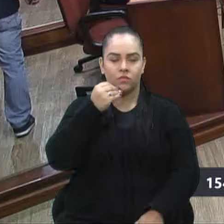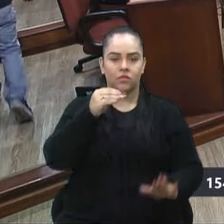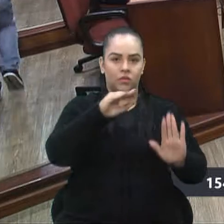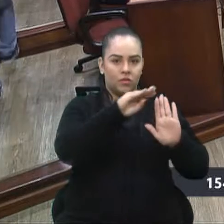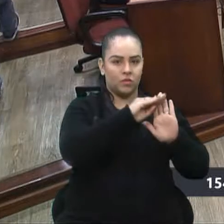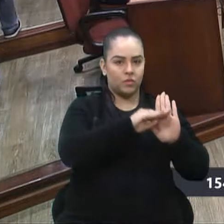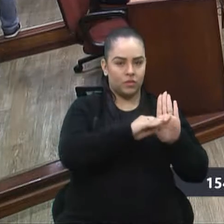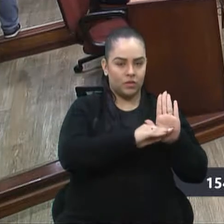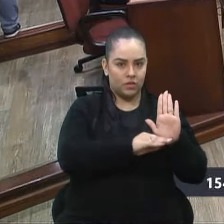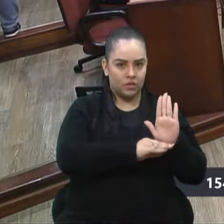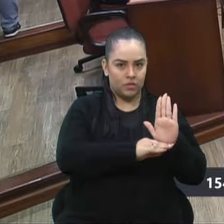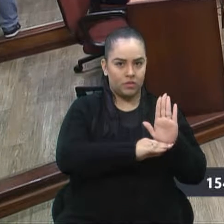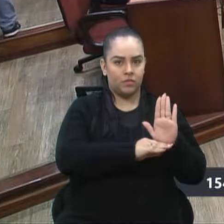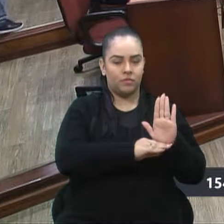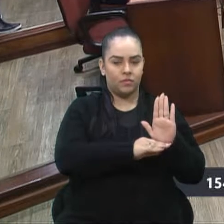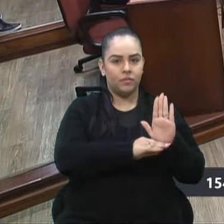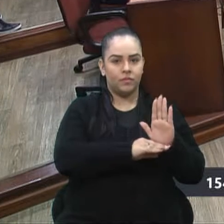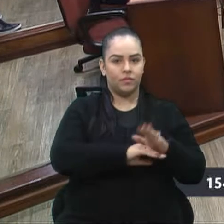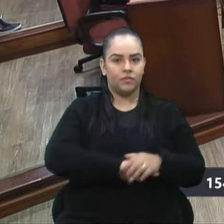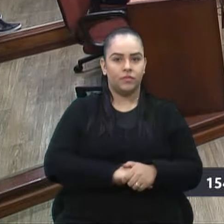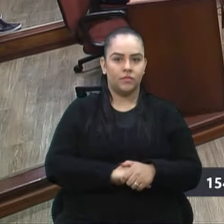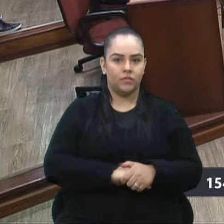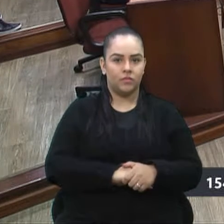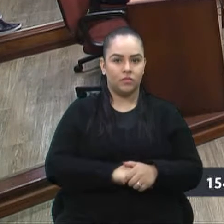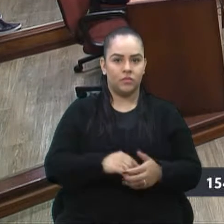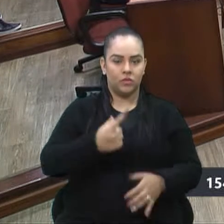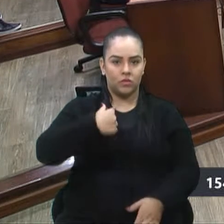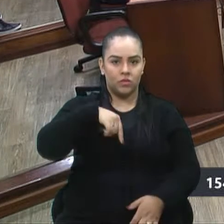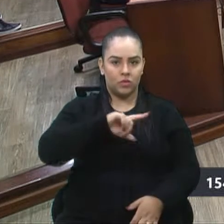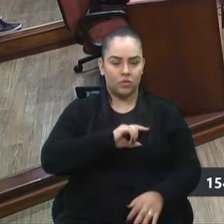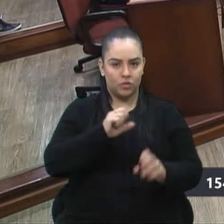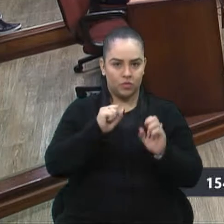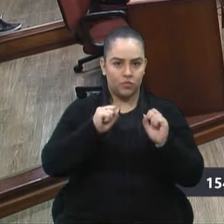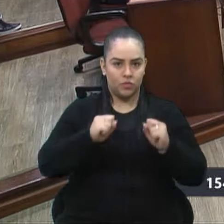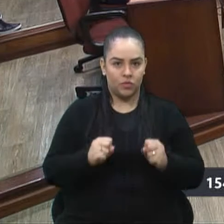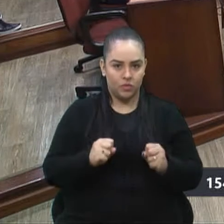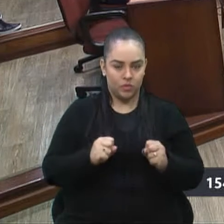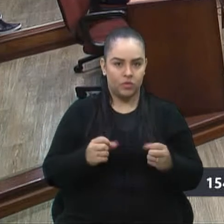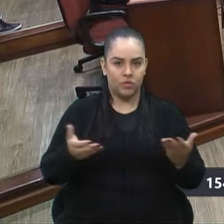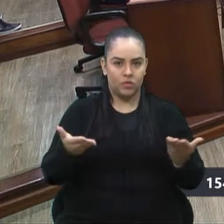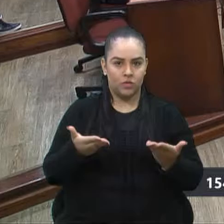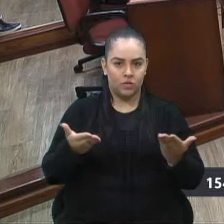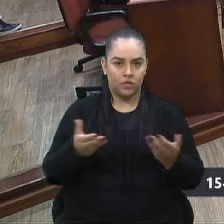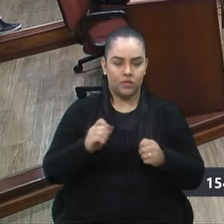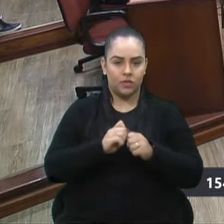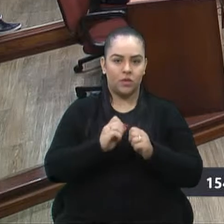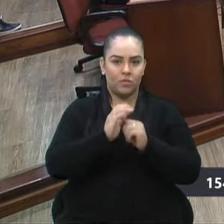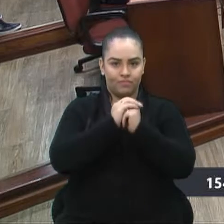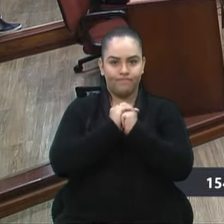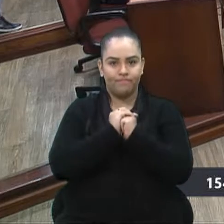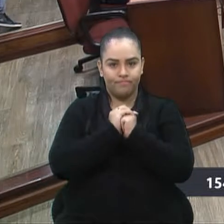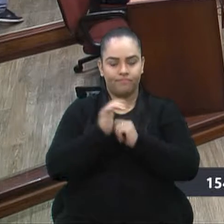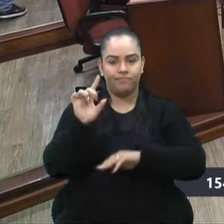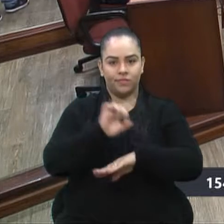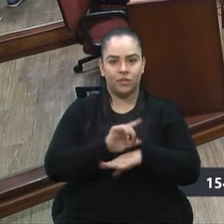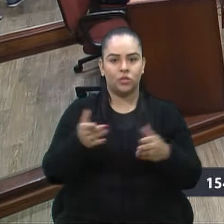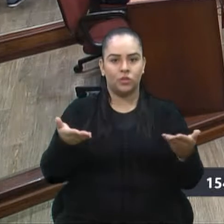ordem, para que a gente possa fazer uma oração no dia de hoje.